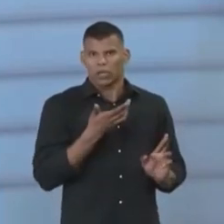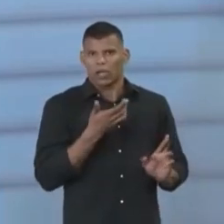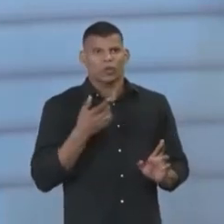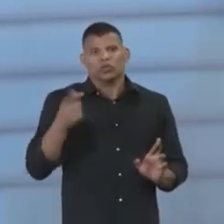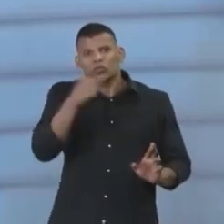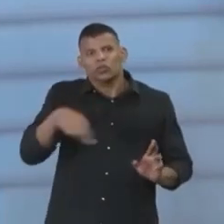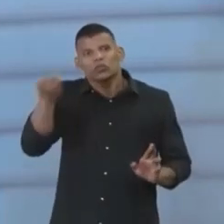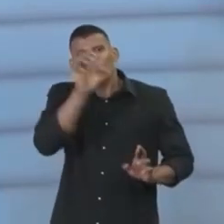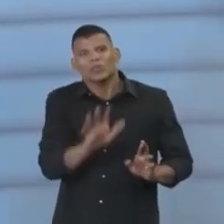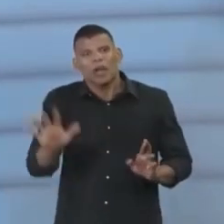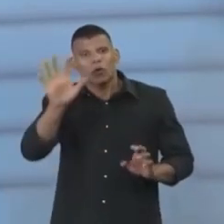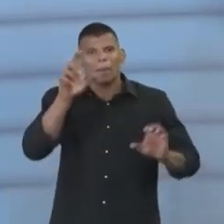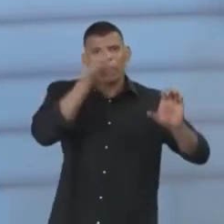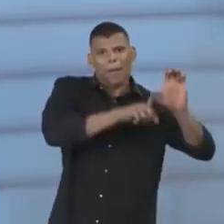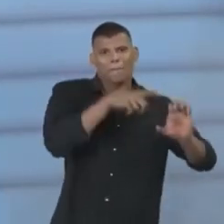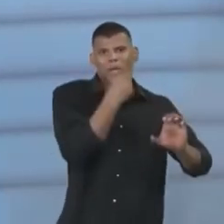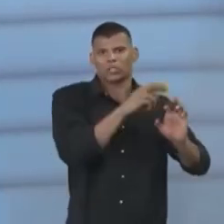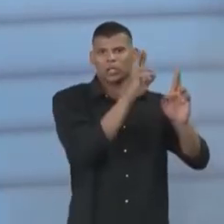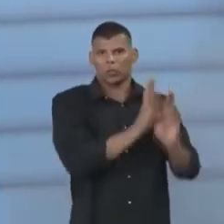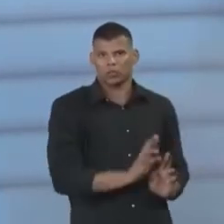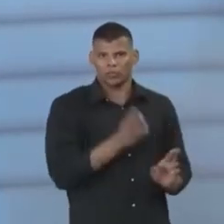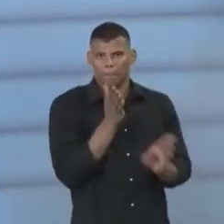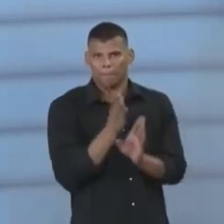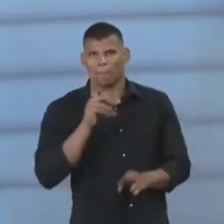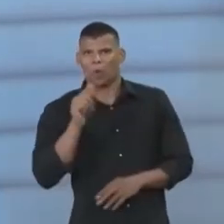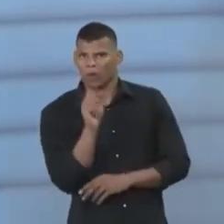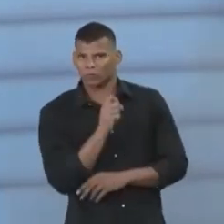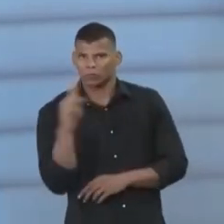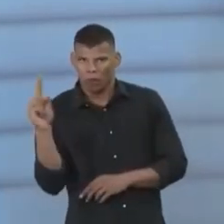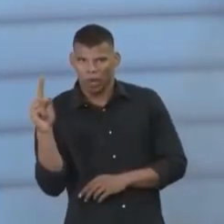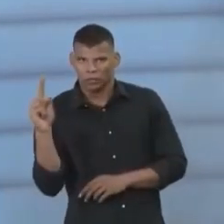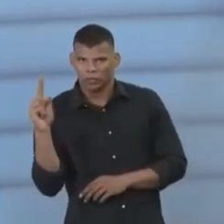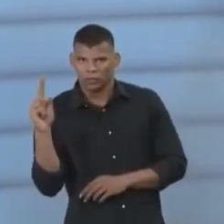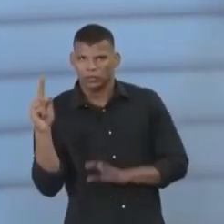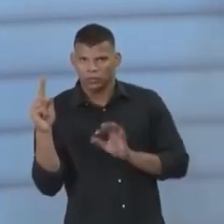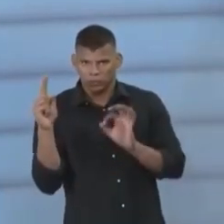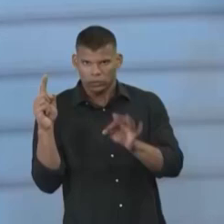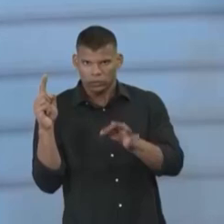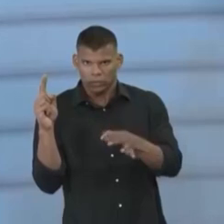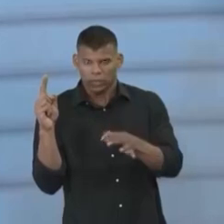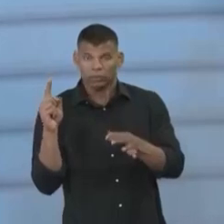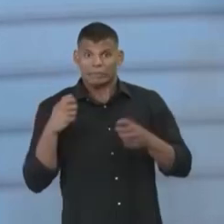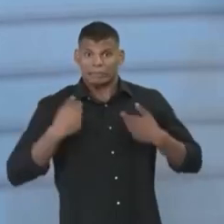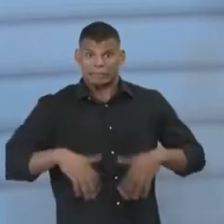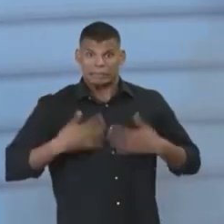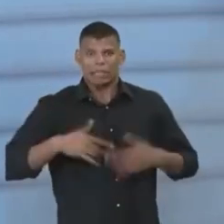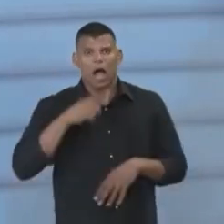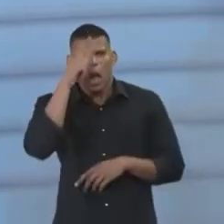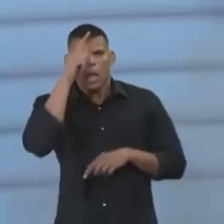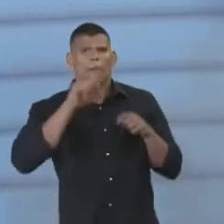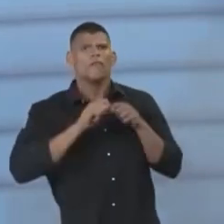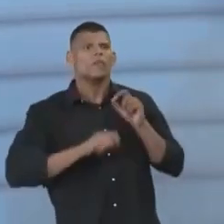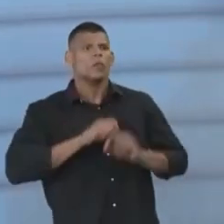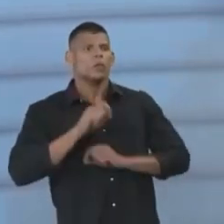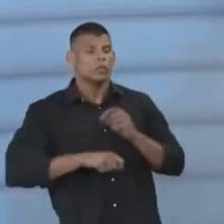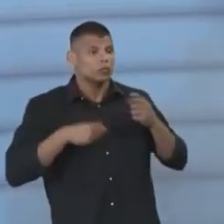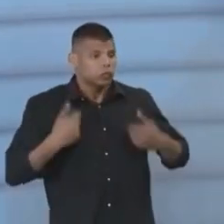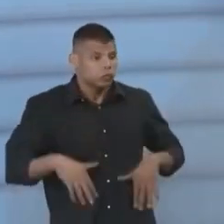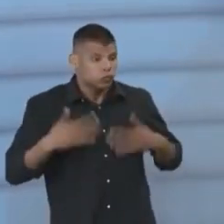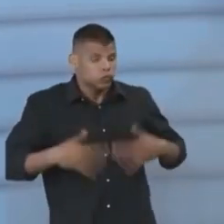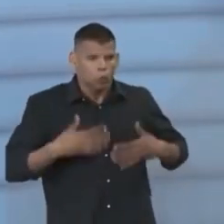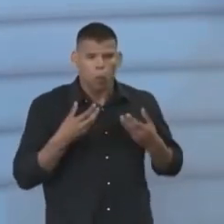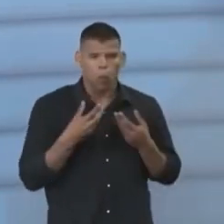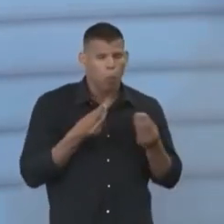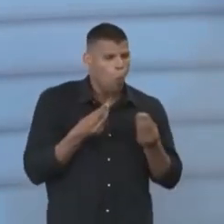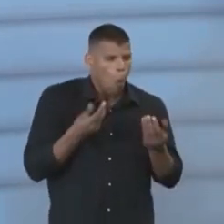A Europa conhece as questões climáticas. A Europa tem inverno. Então, assim, não teria